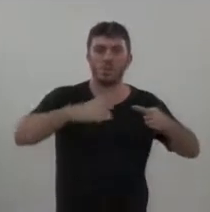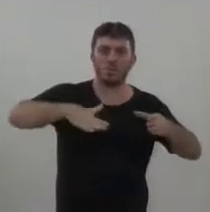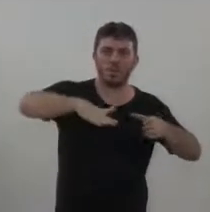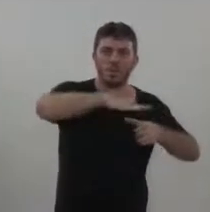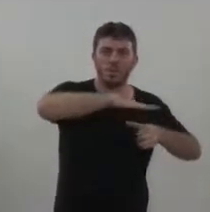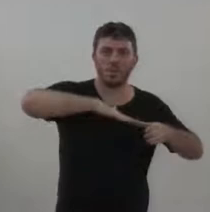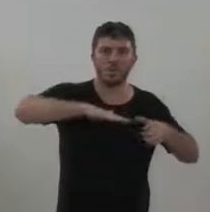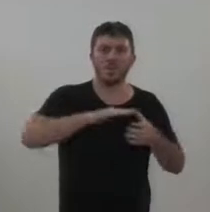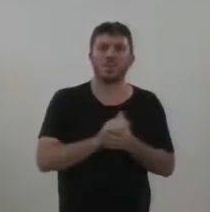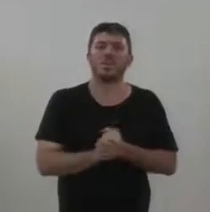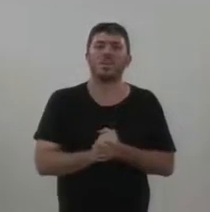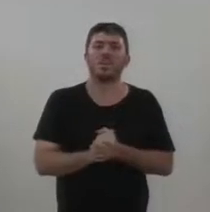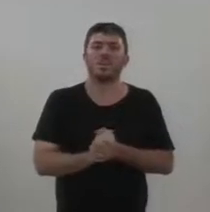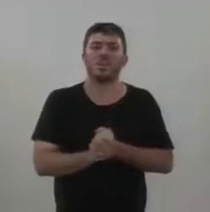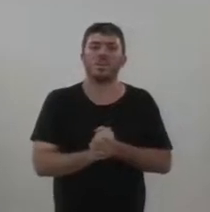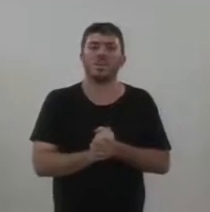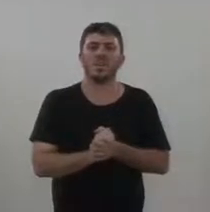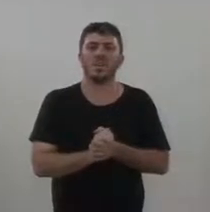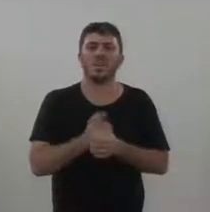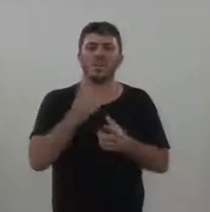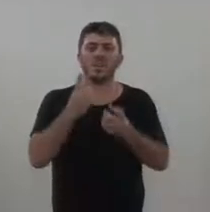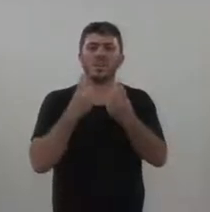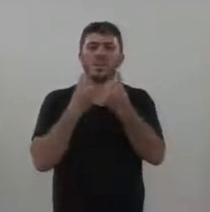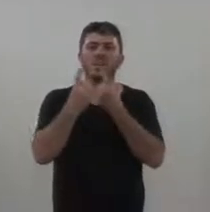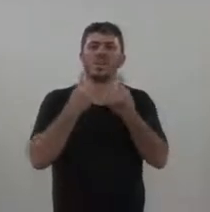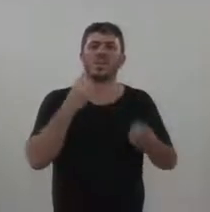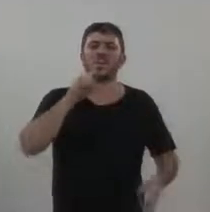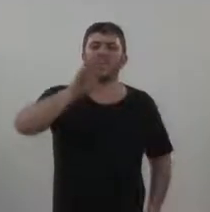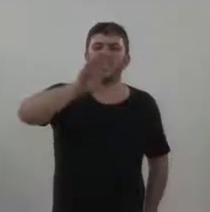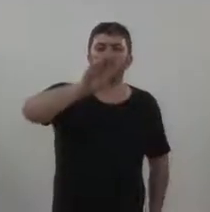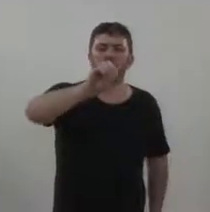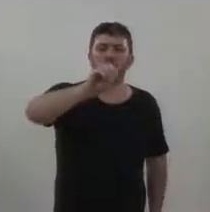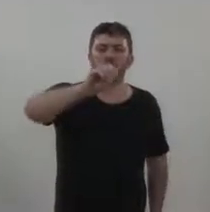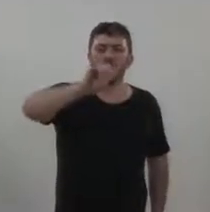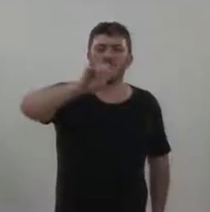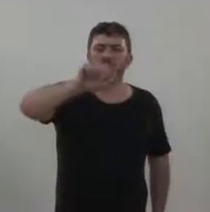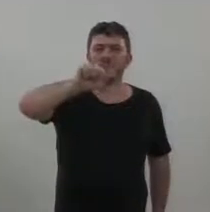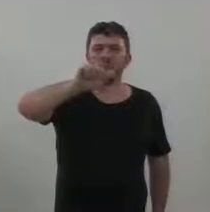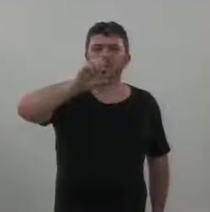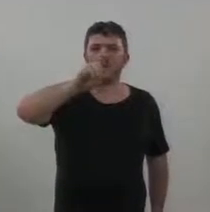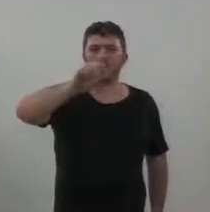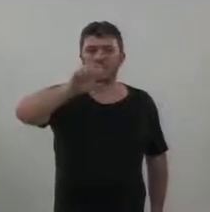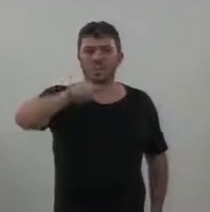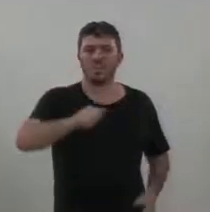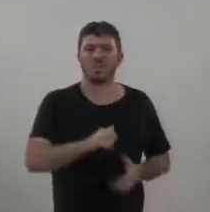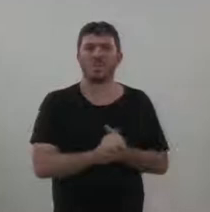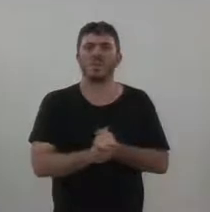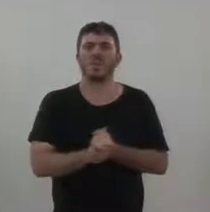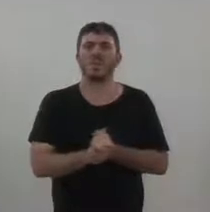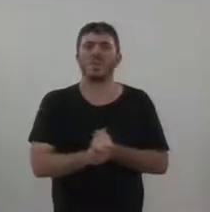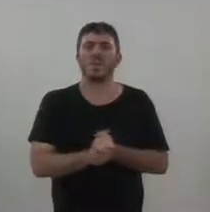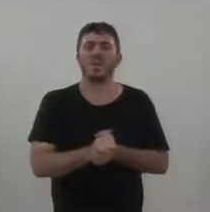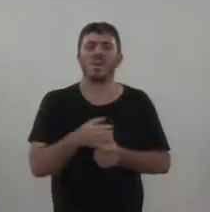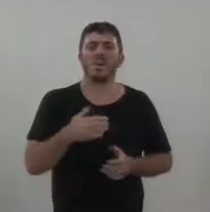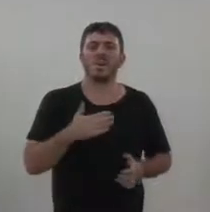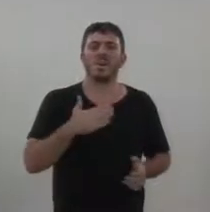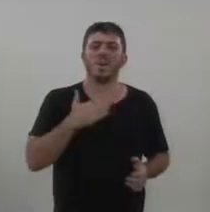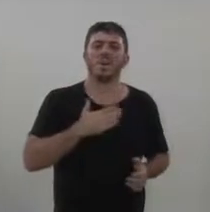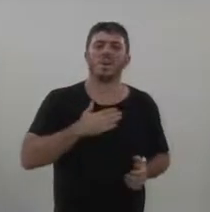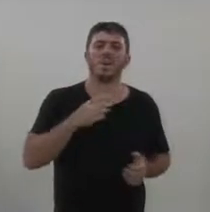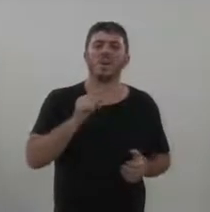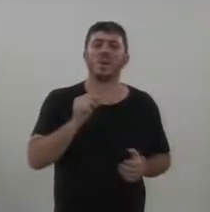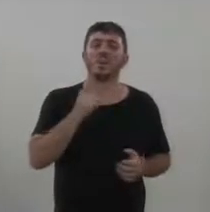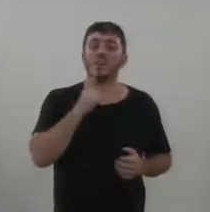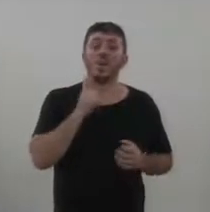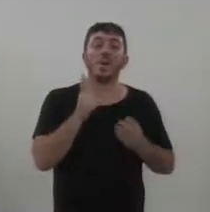e o PC. Essa é a Estrada da Boiada e não é aqui ter ser críticas, não. Eu não vou nem entrar na questão da